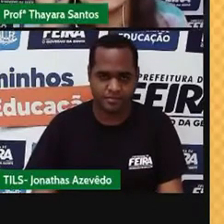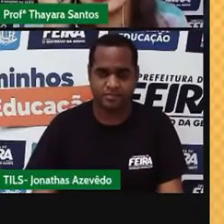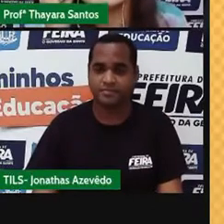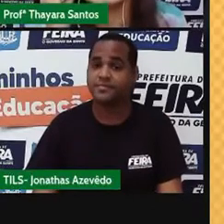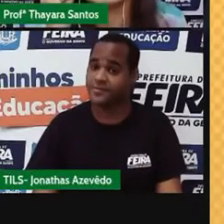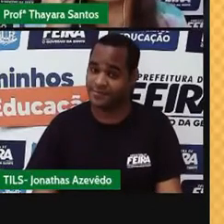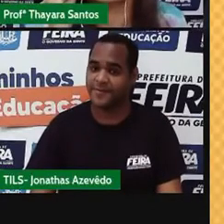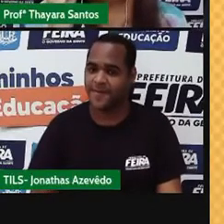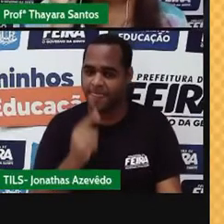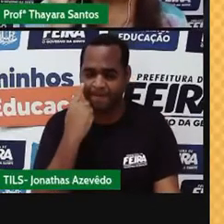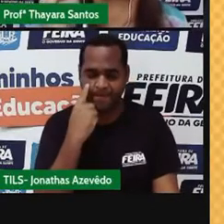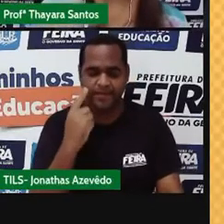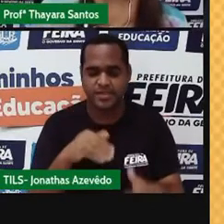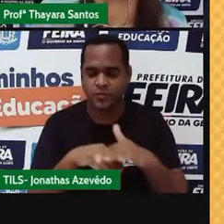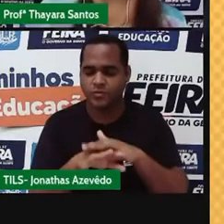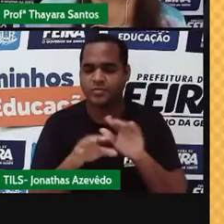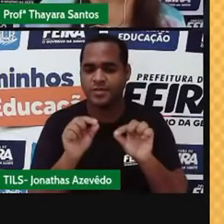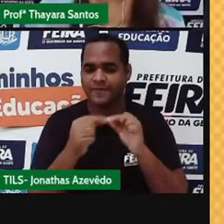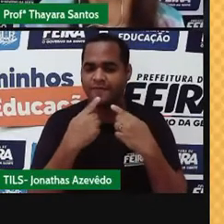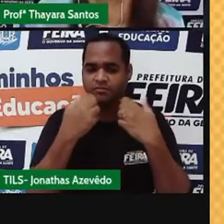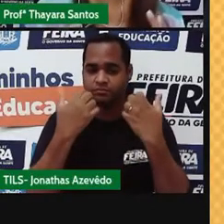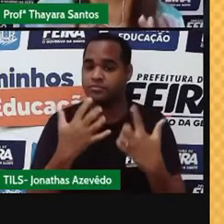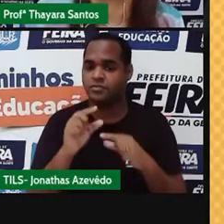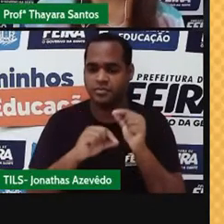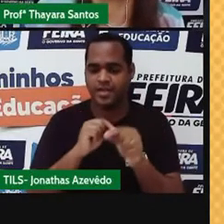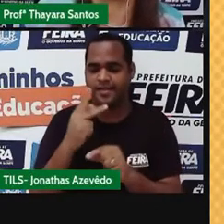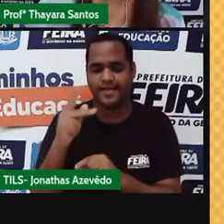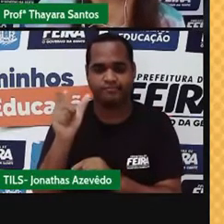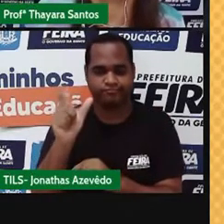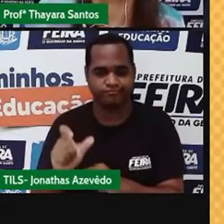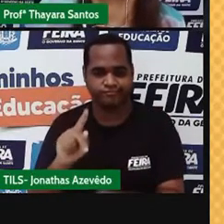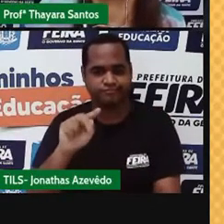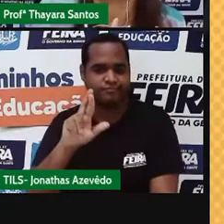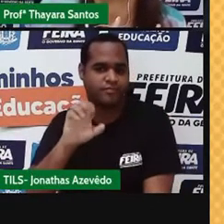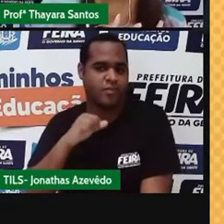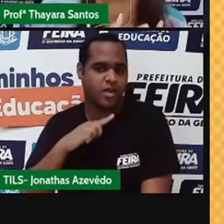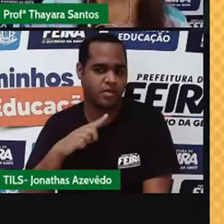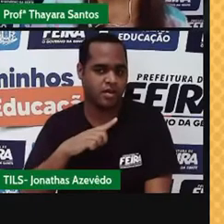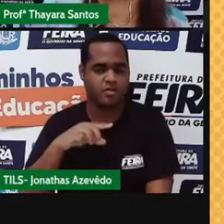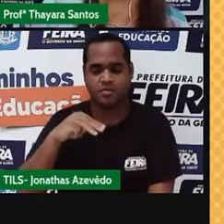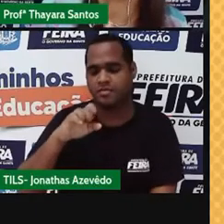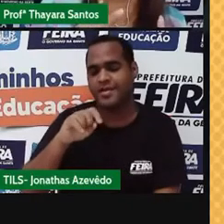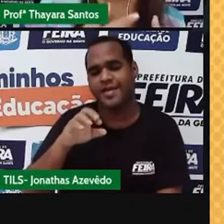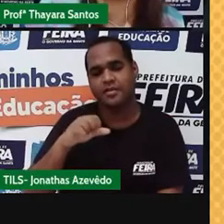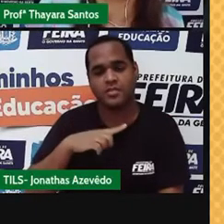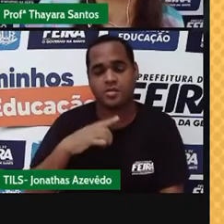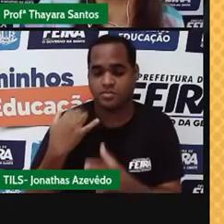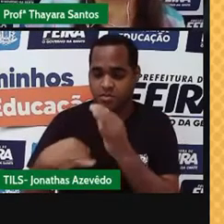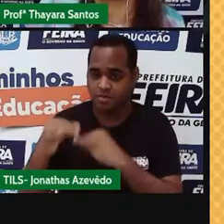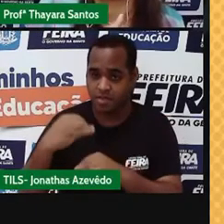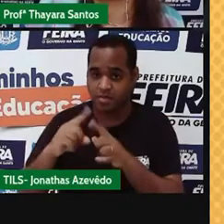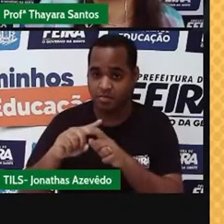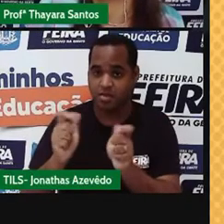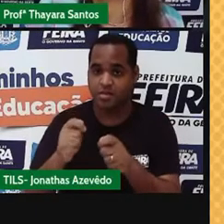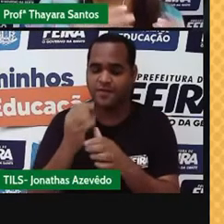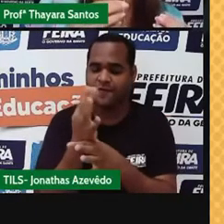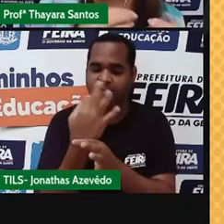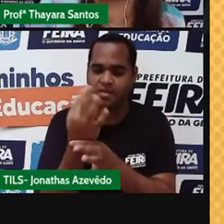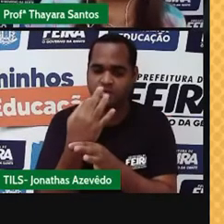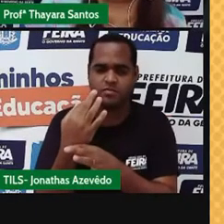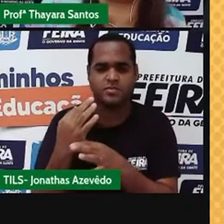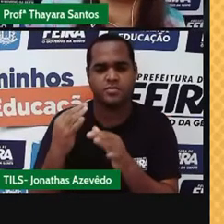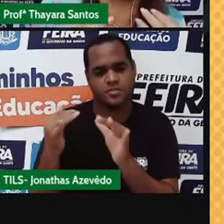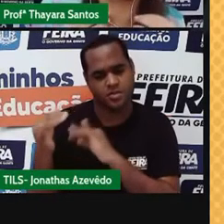Então, a gente costuma dizer que as substâncias puras são materiais que possuem composição química e as propriedades físicas e químicas